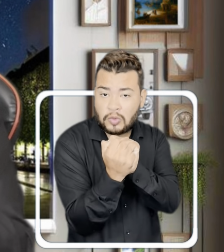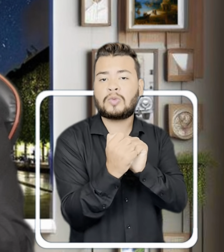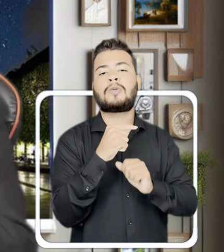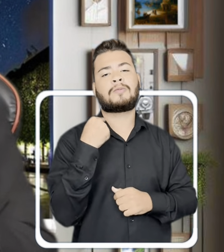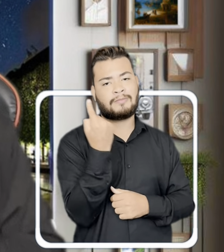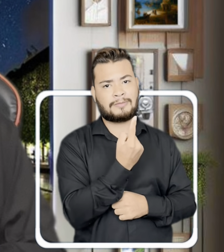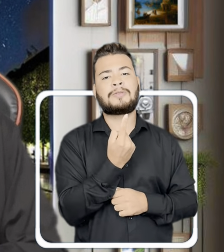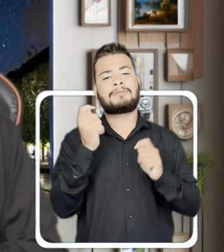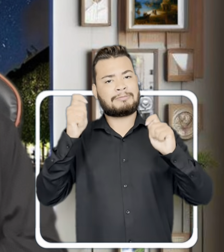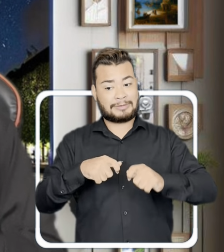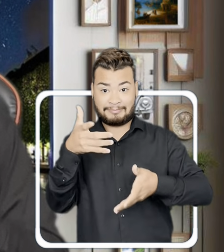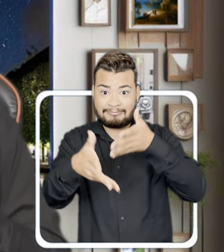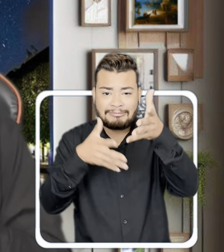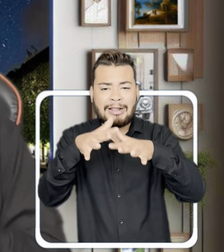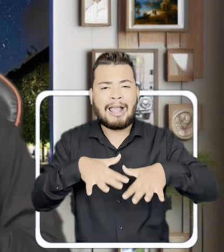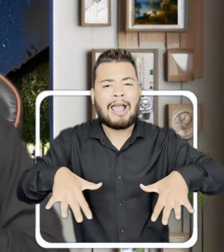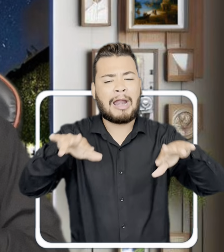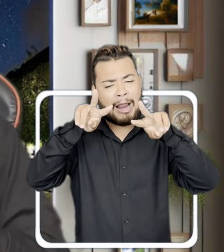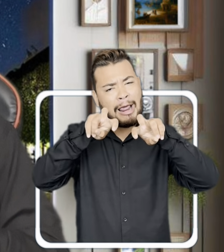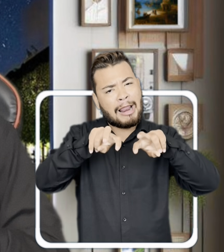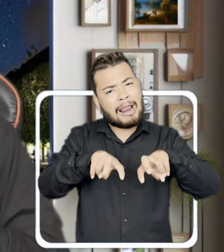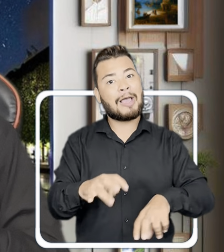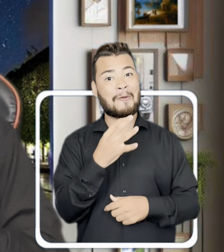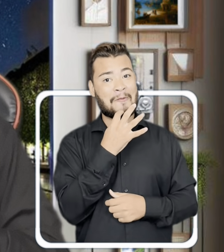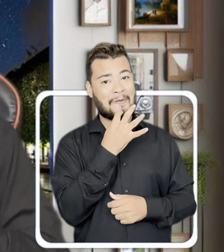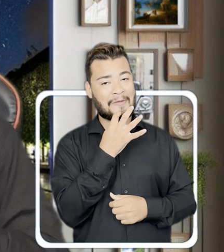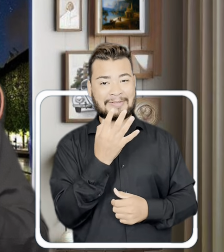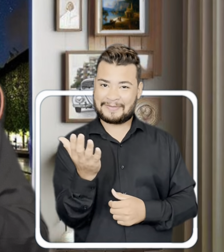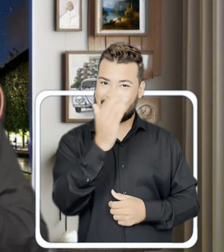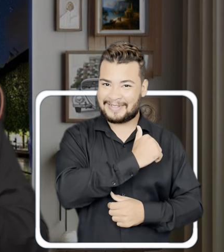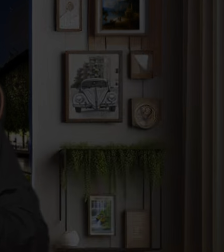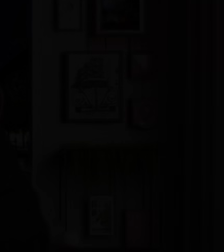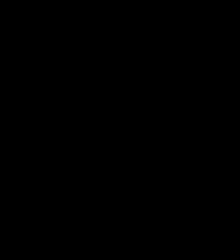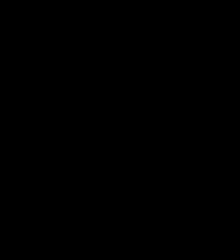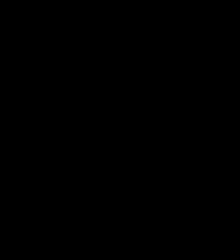Juntos, vamos desvendar o incrível mundo da língua de sinais. Juntos, vamos desvendar sinais.